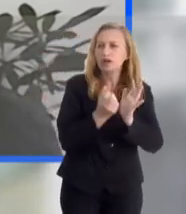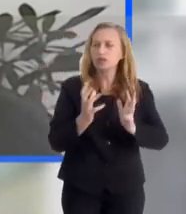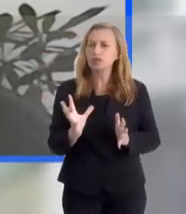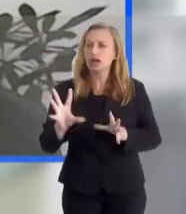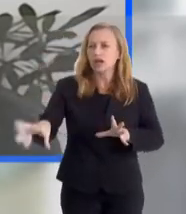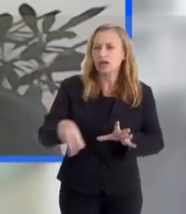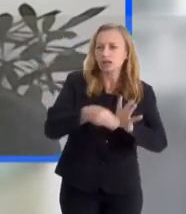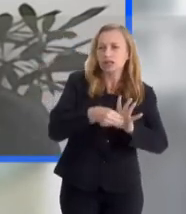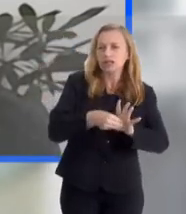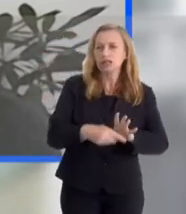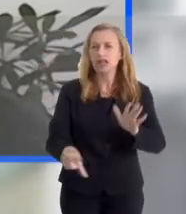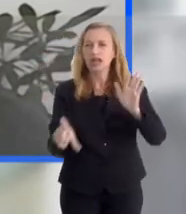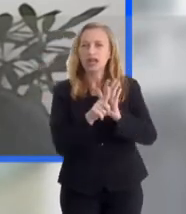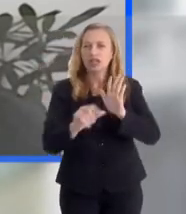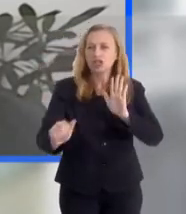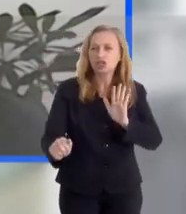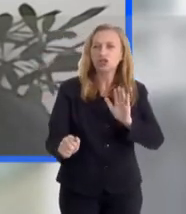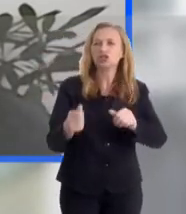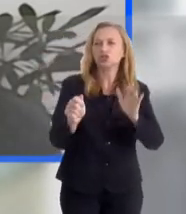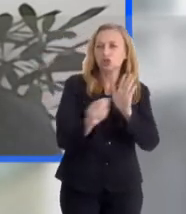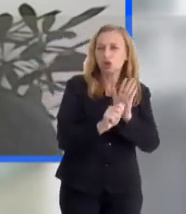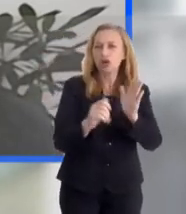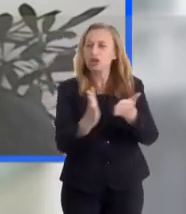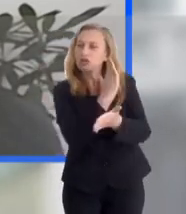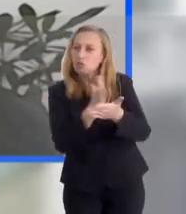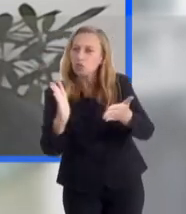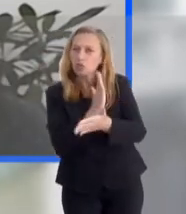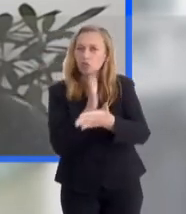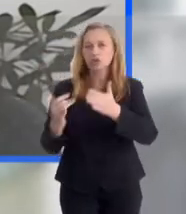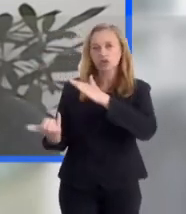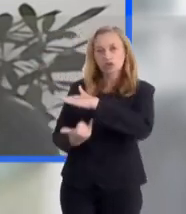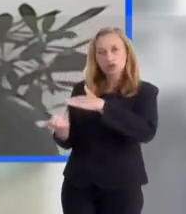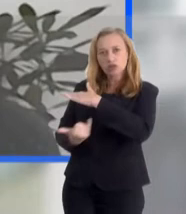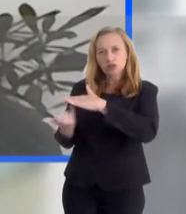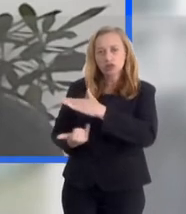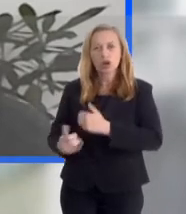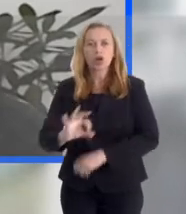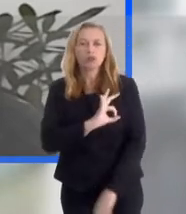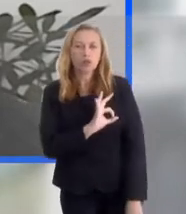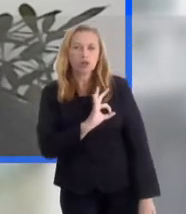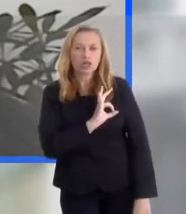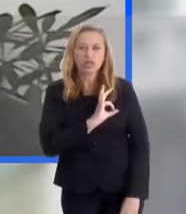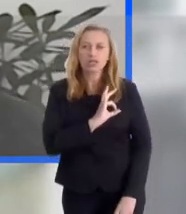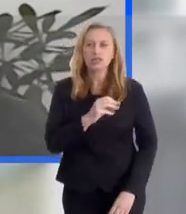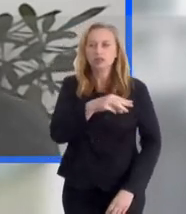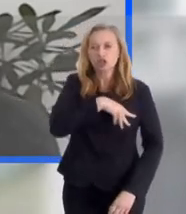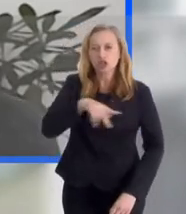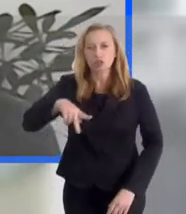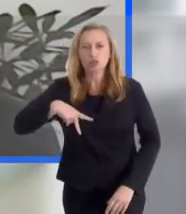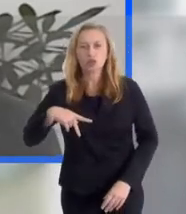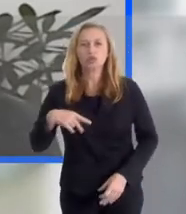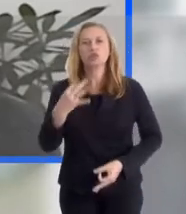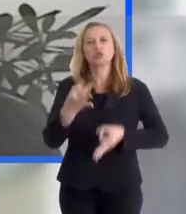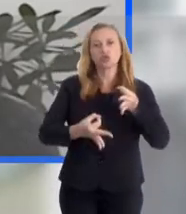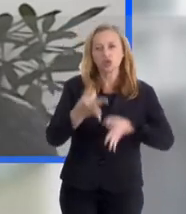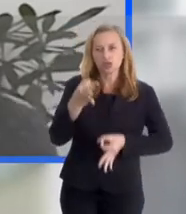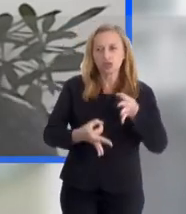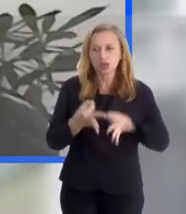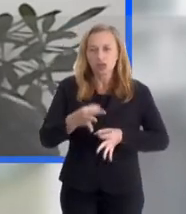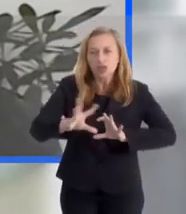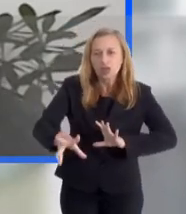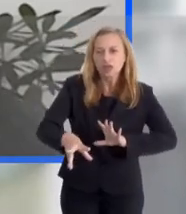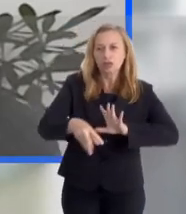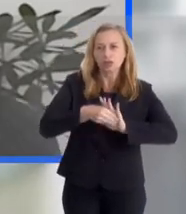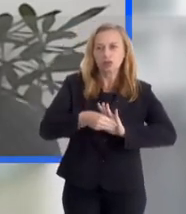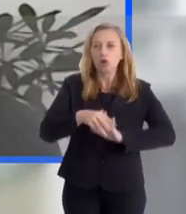implementação da lei de drogas em algumas instituições, nas polícias, no Ministério Público, no Associaário, o